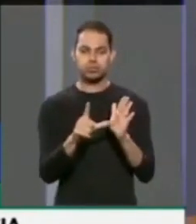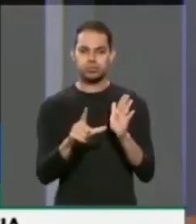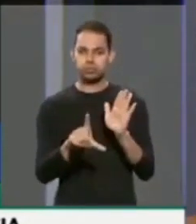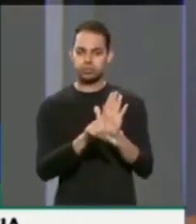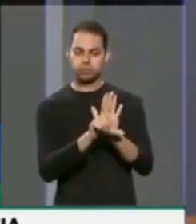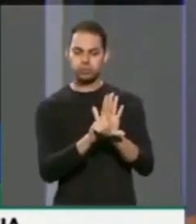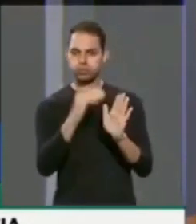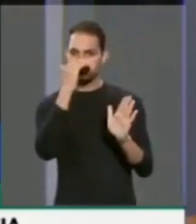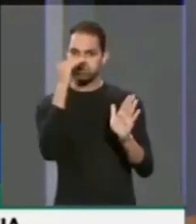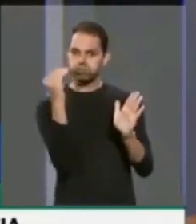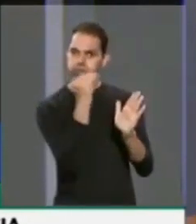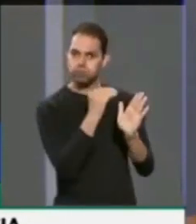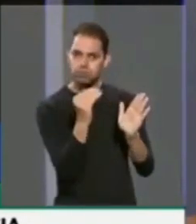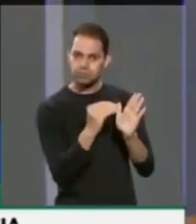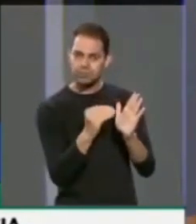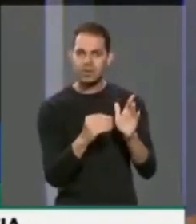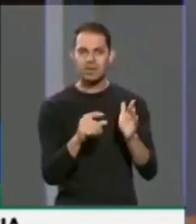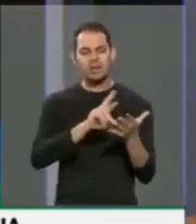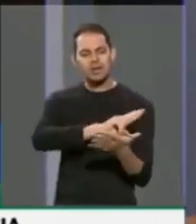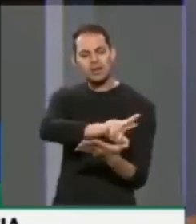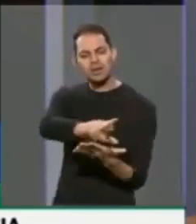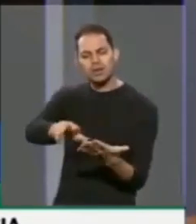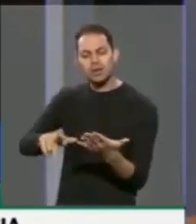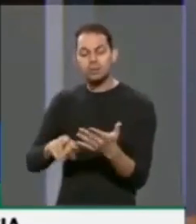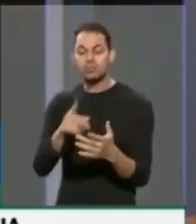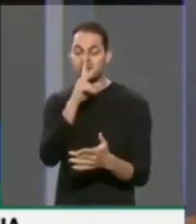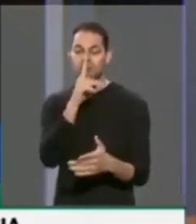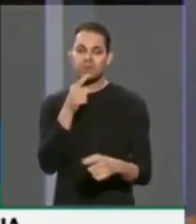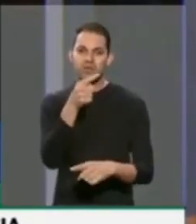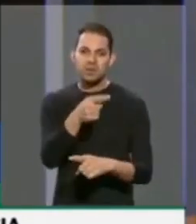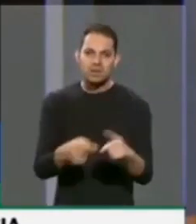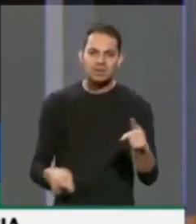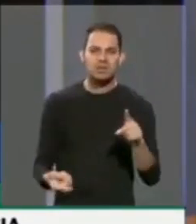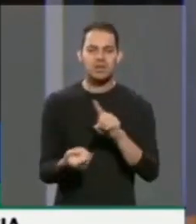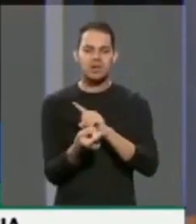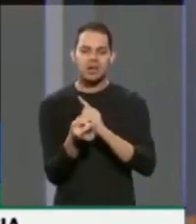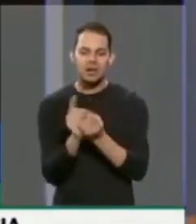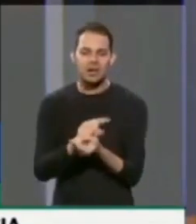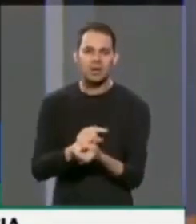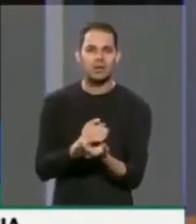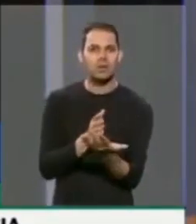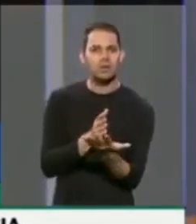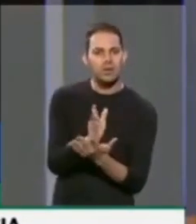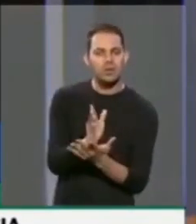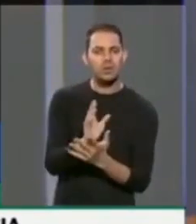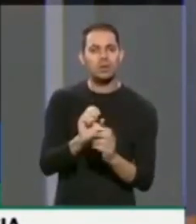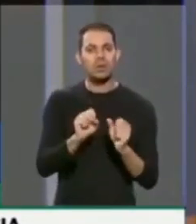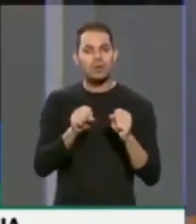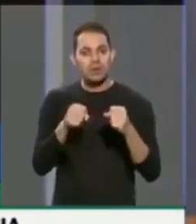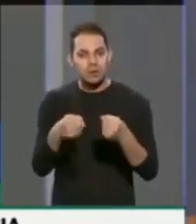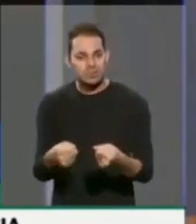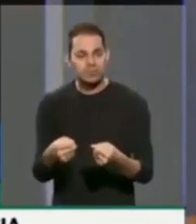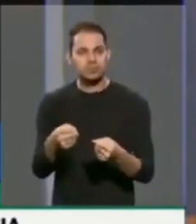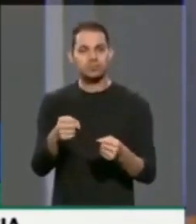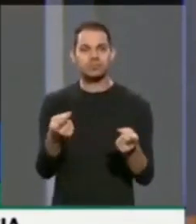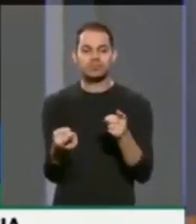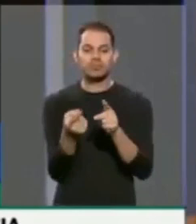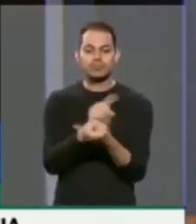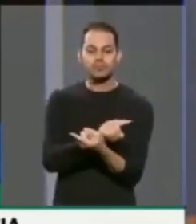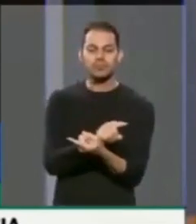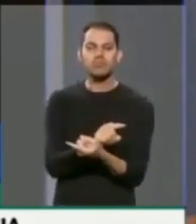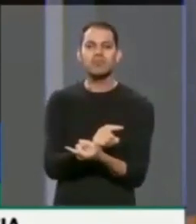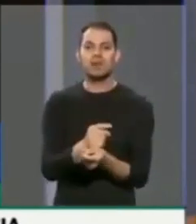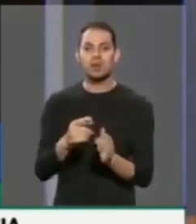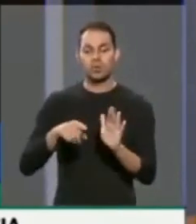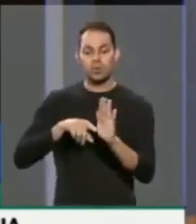inconstitucionalidades, outras mais, como a violação ao princípio da ampla defesa e o contraditório por o inquérito